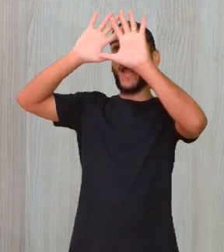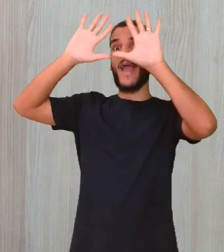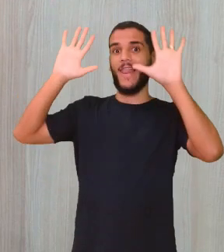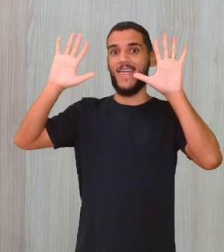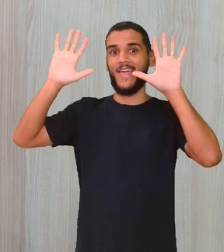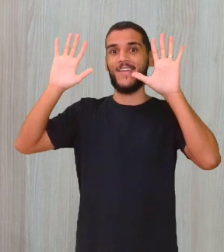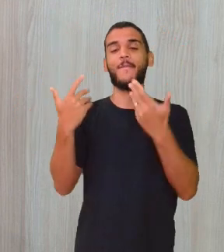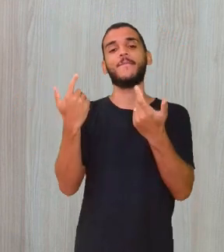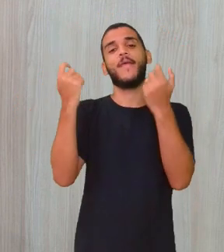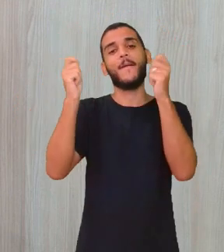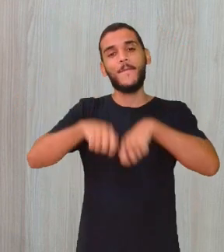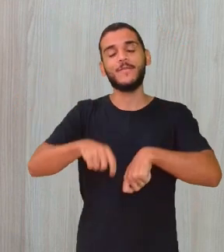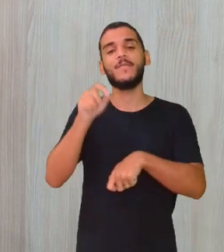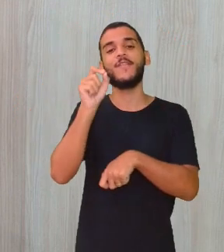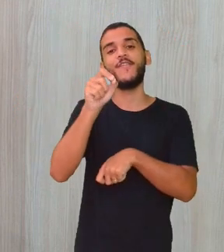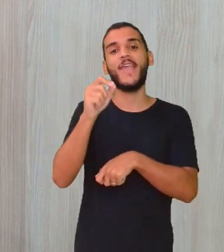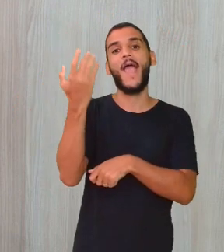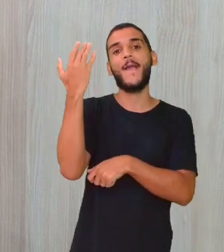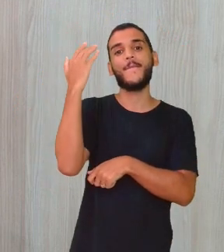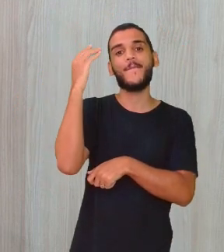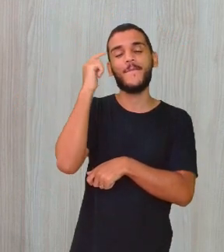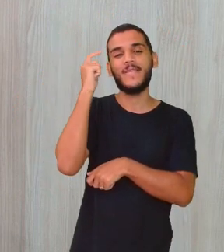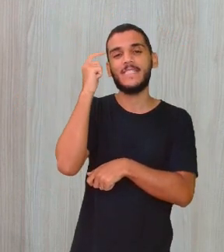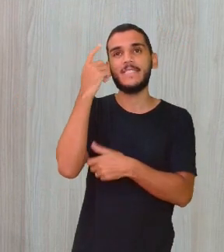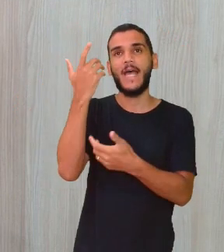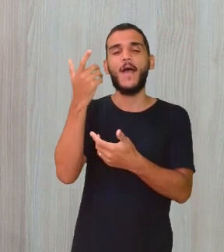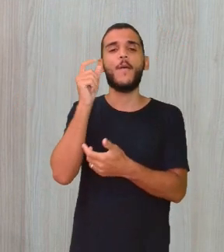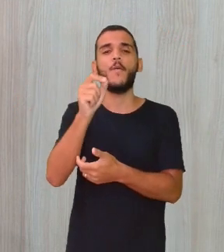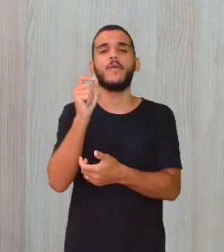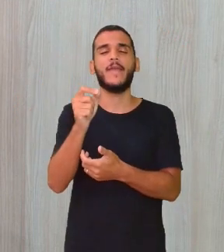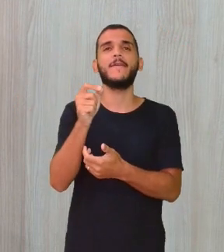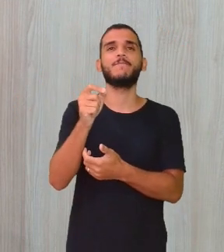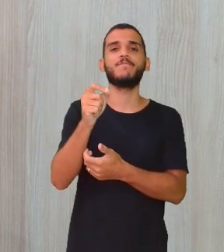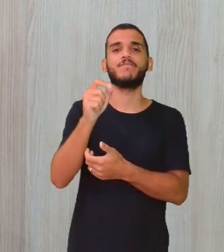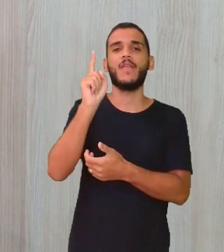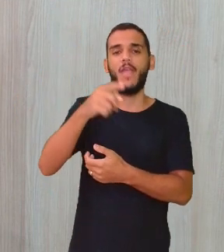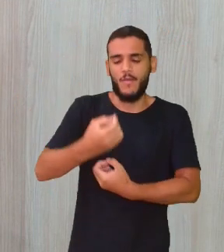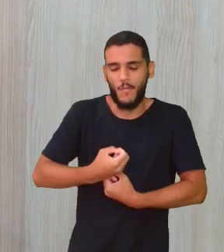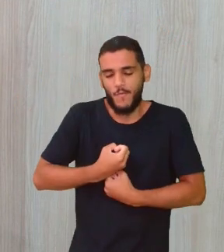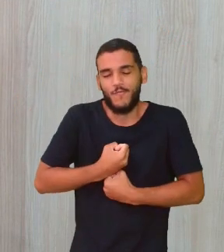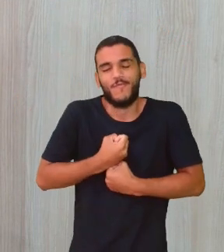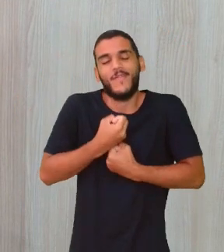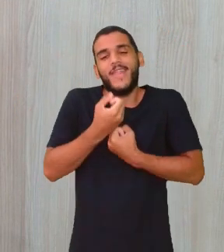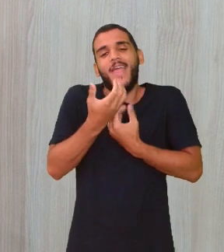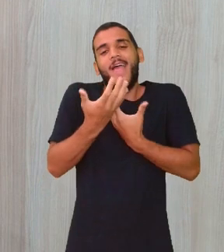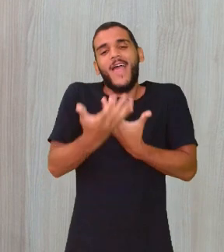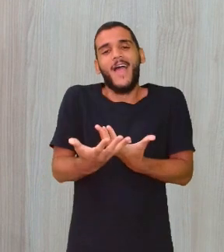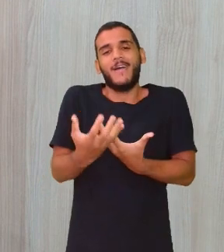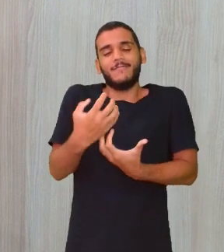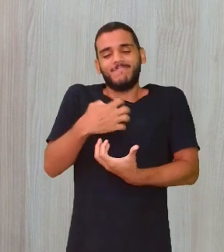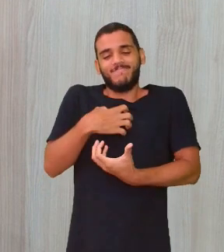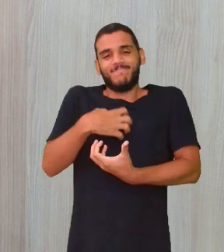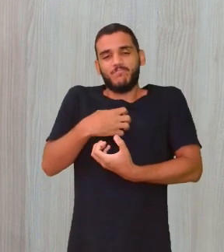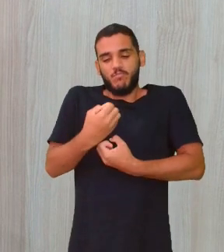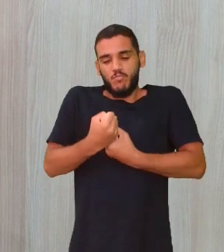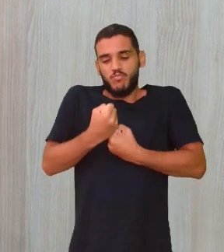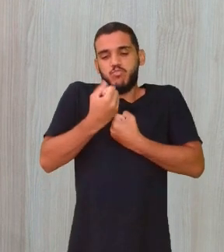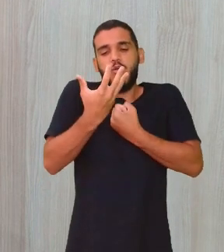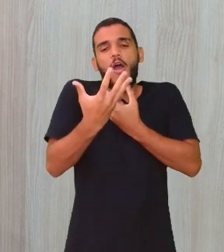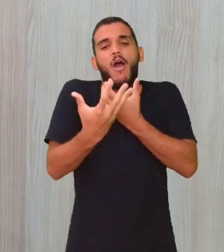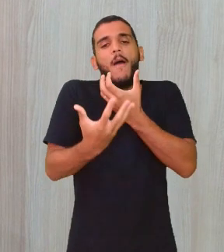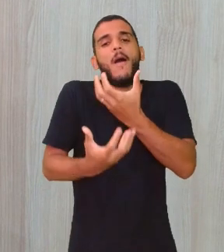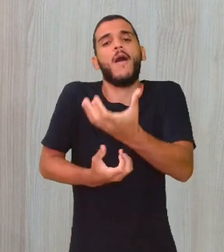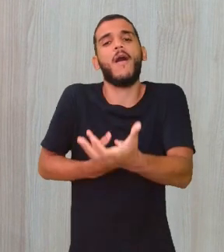pensar na grandeza que é, minha gente, expressar aquilo que sentimos, aquilo que